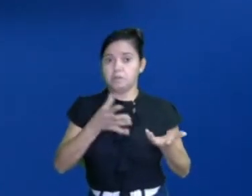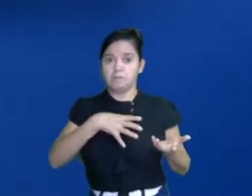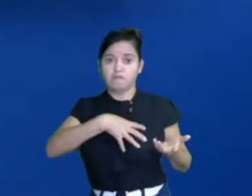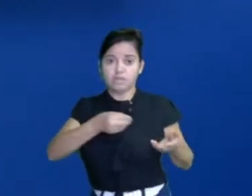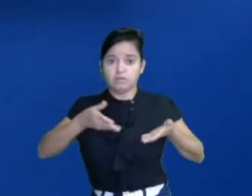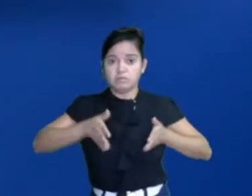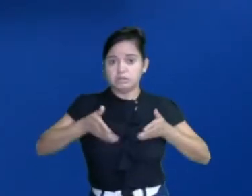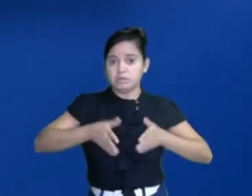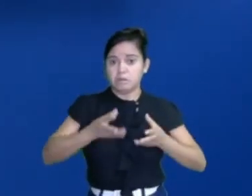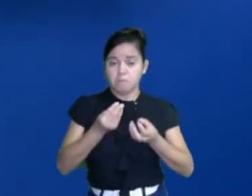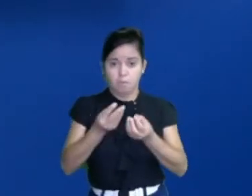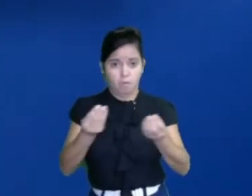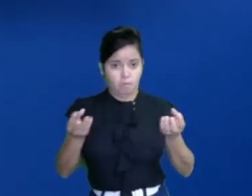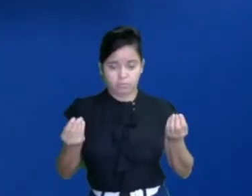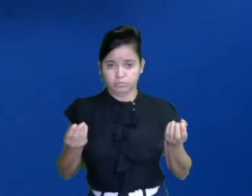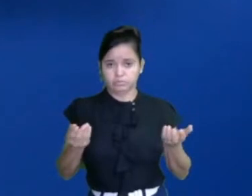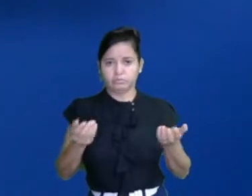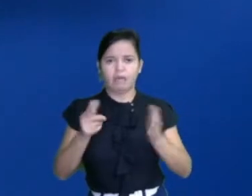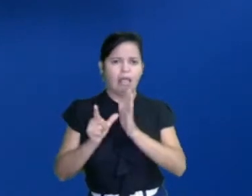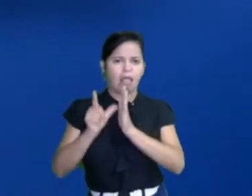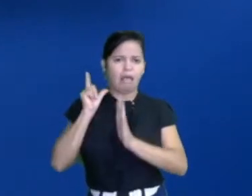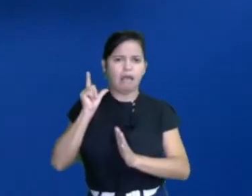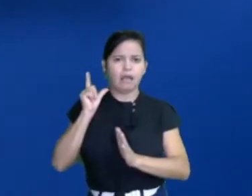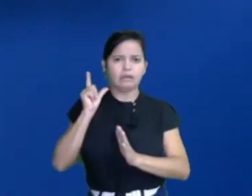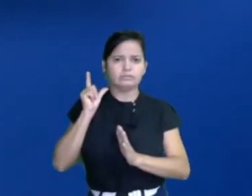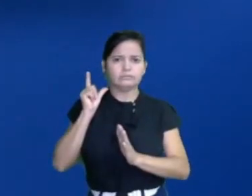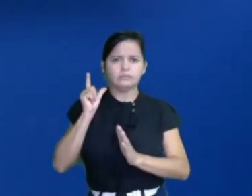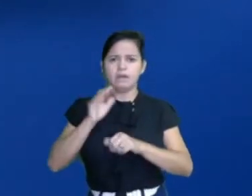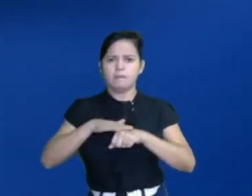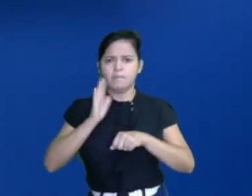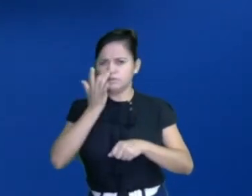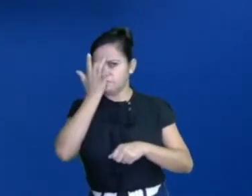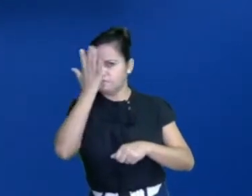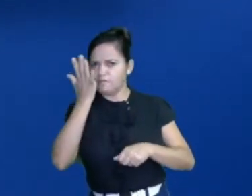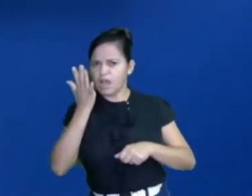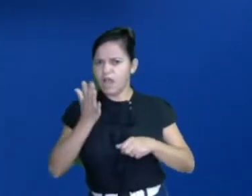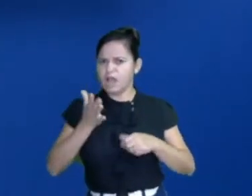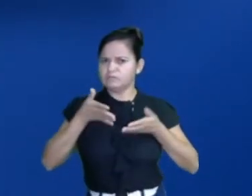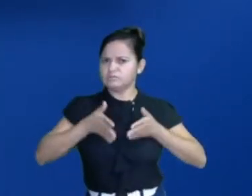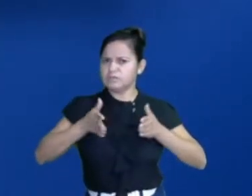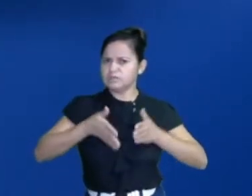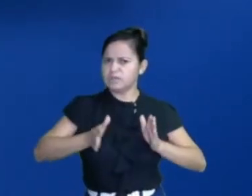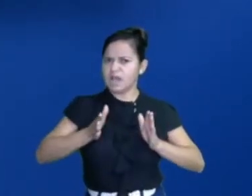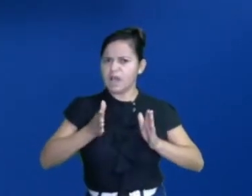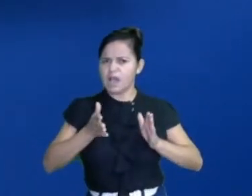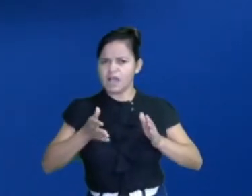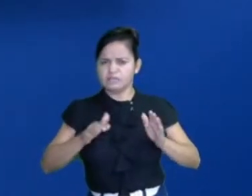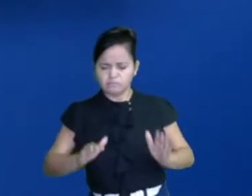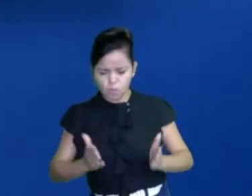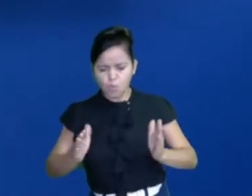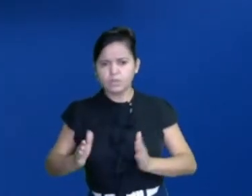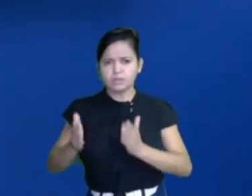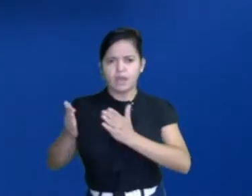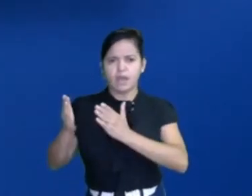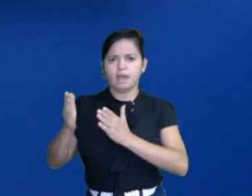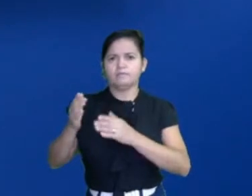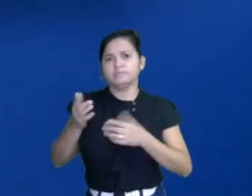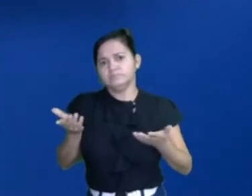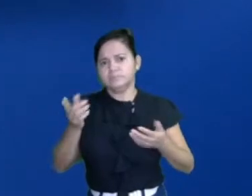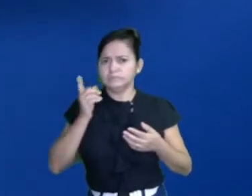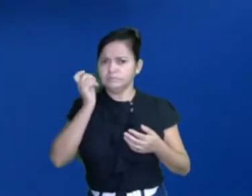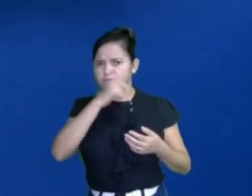filhos. Antes, era mais fácil criar, apesar de toda dificuldade que algumas famílias passavam.